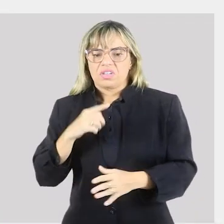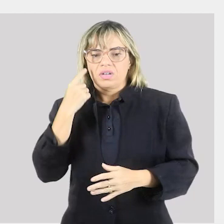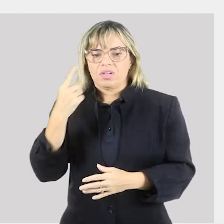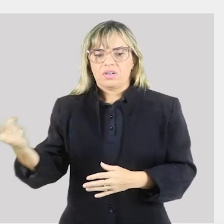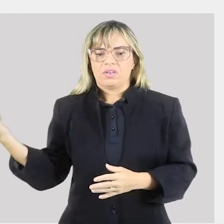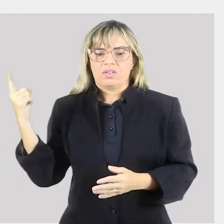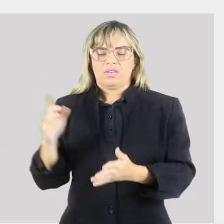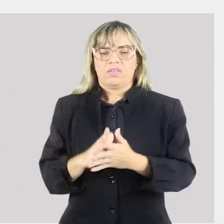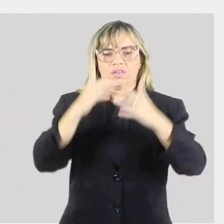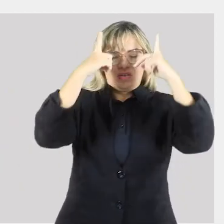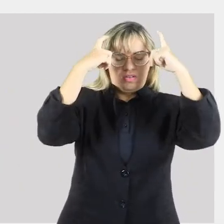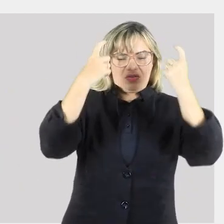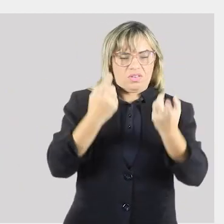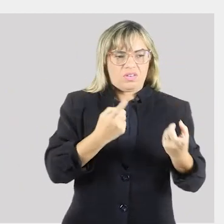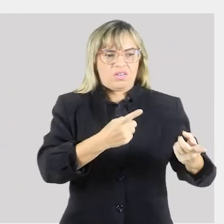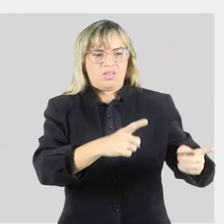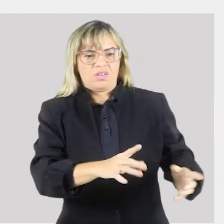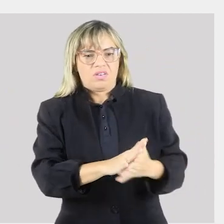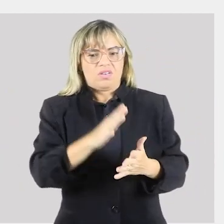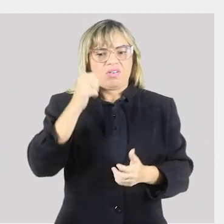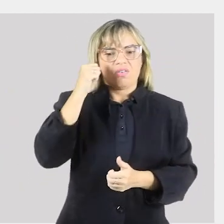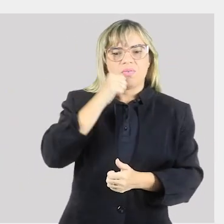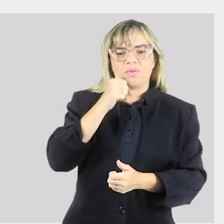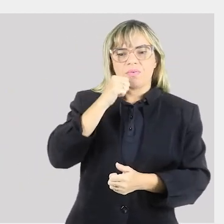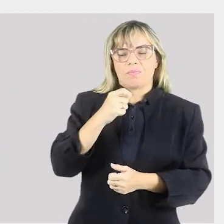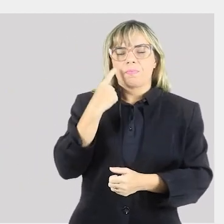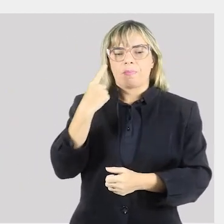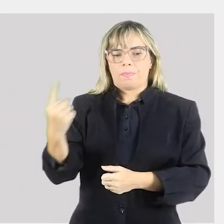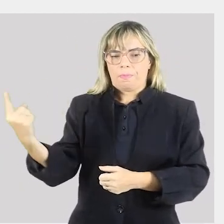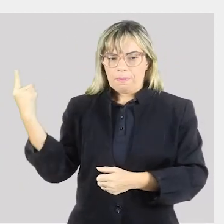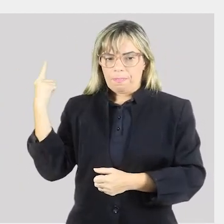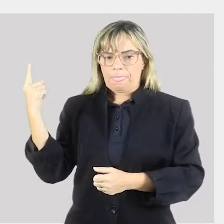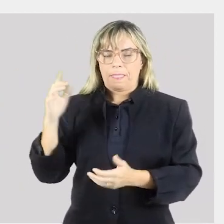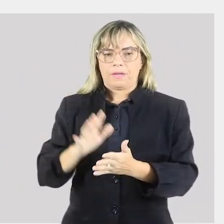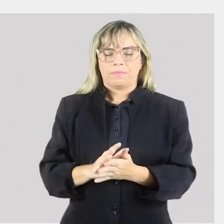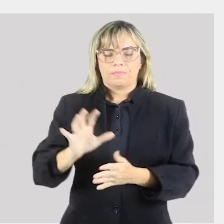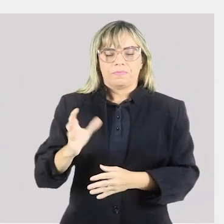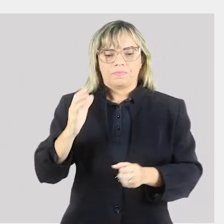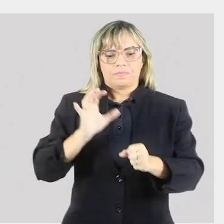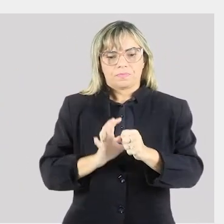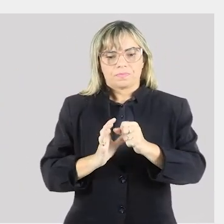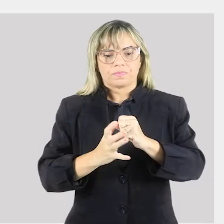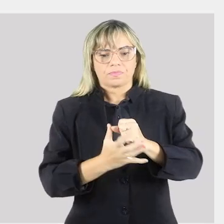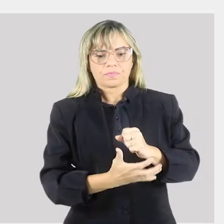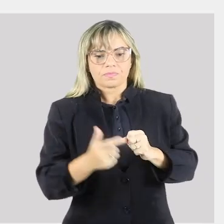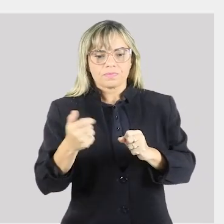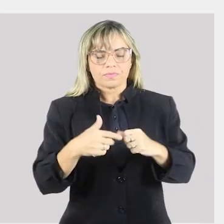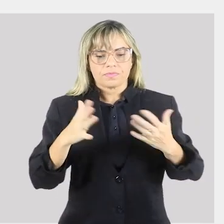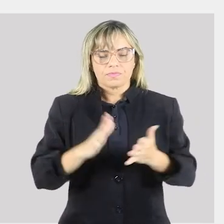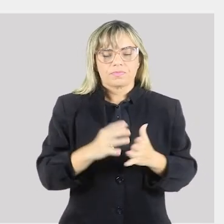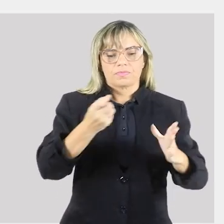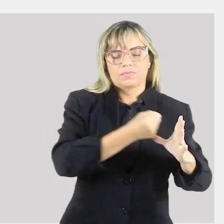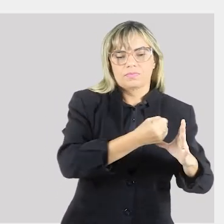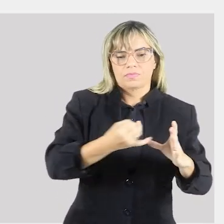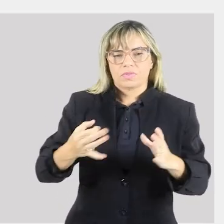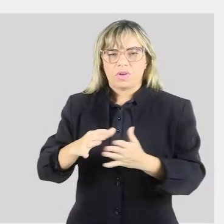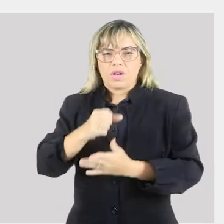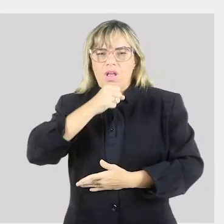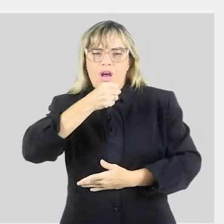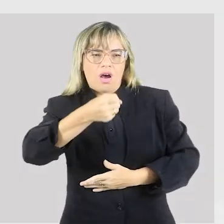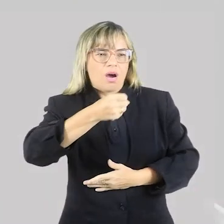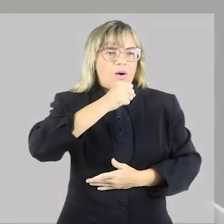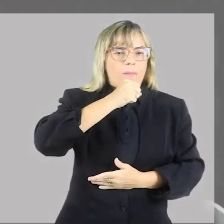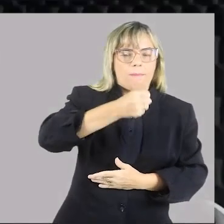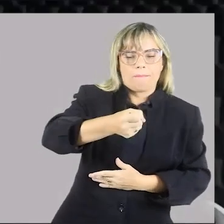né, contra as mulheres, né, a situação durante a pandemia, que a gente sabe que durante a pandemia há várias e várias reportagens